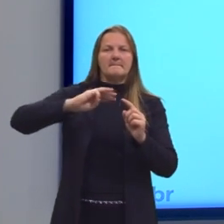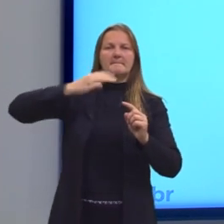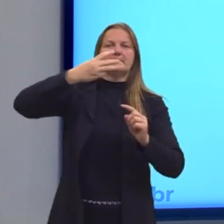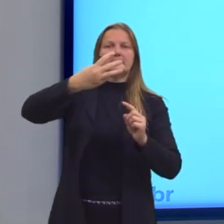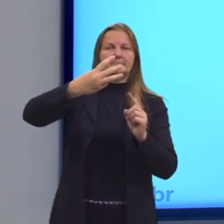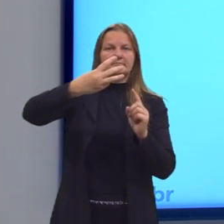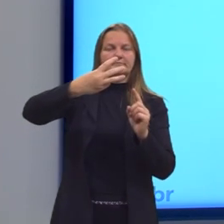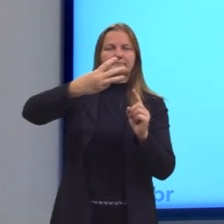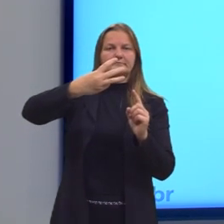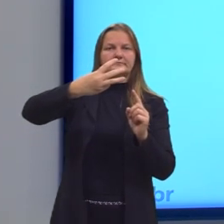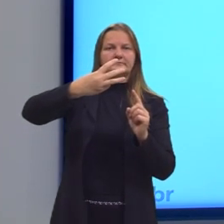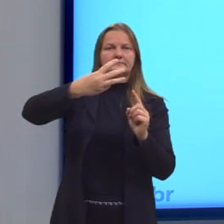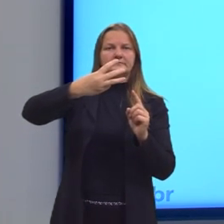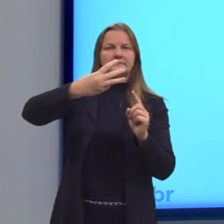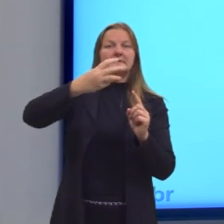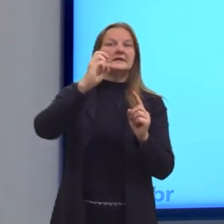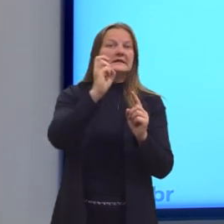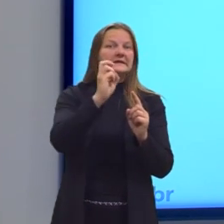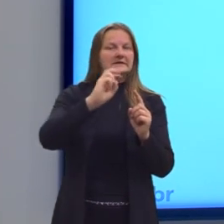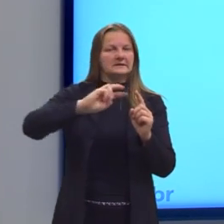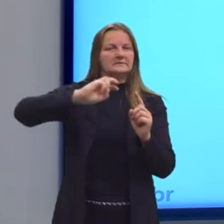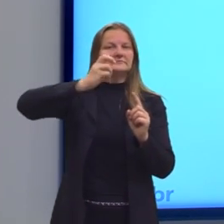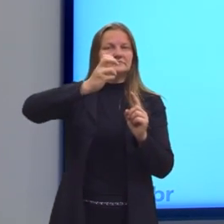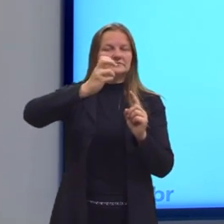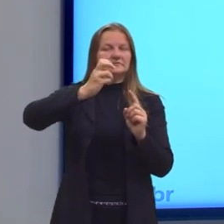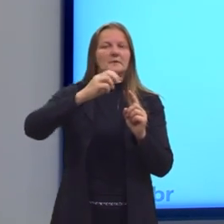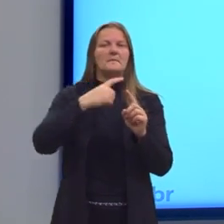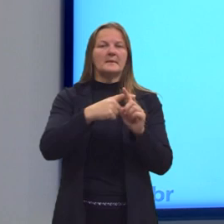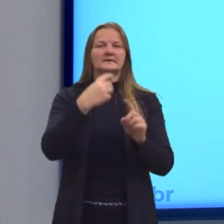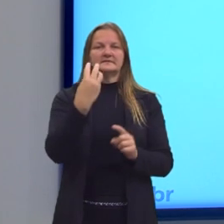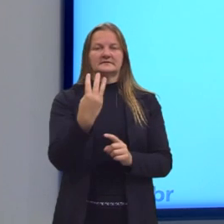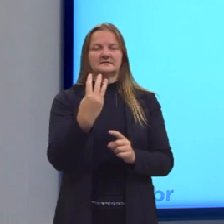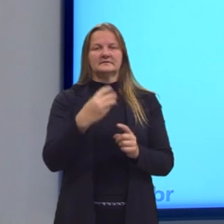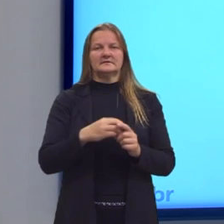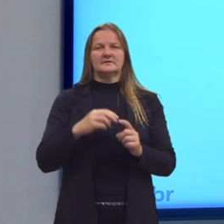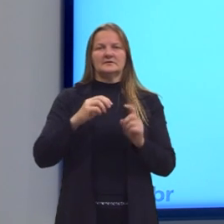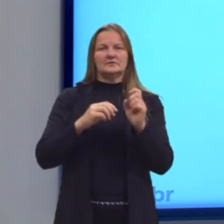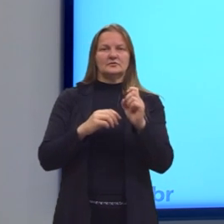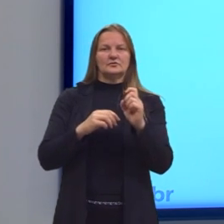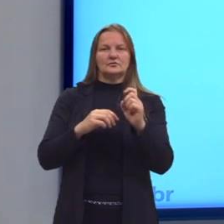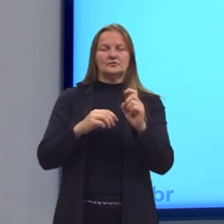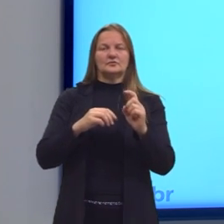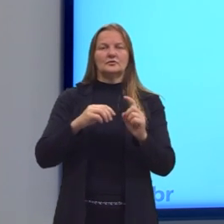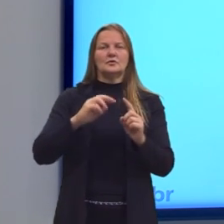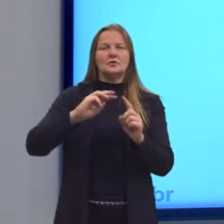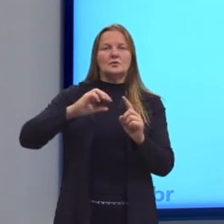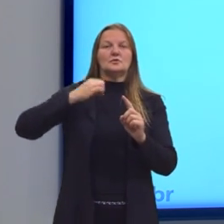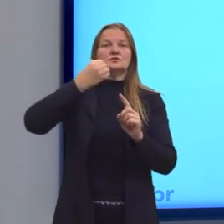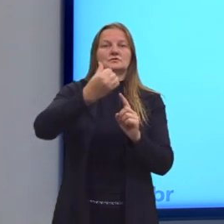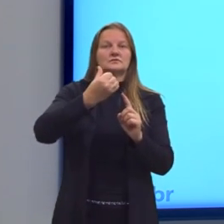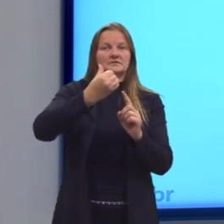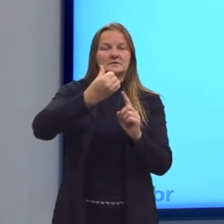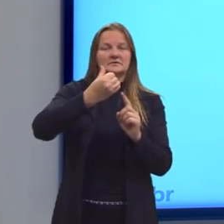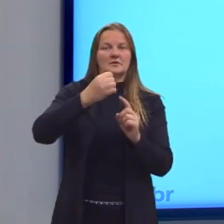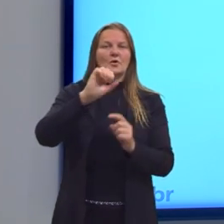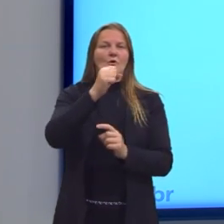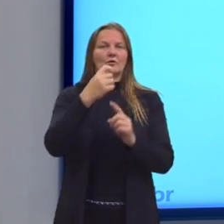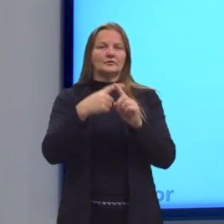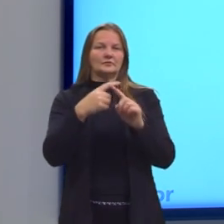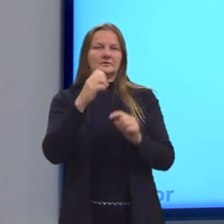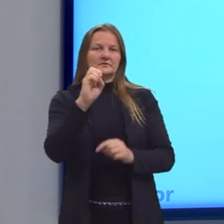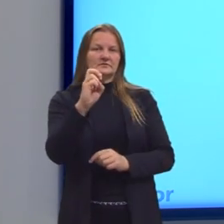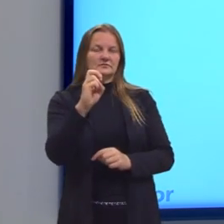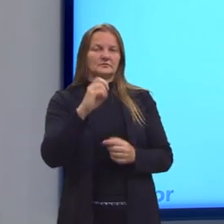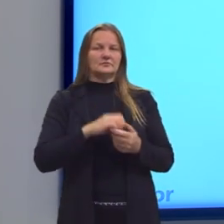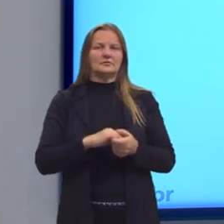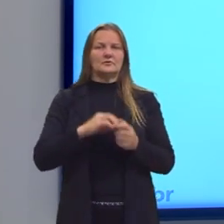Φ⁵ é igual a 5 Φ mais 3, Φ⁶ é igual 5 Φ mais 5